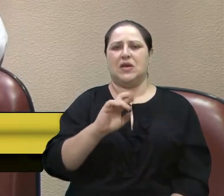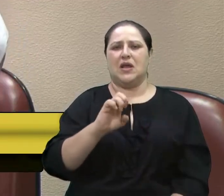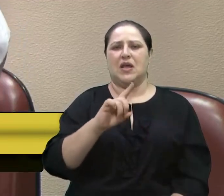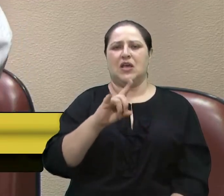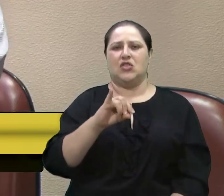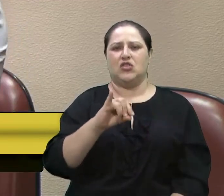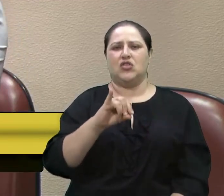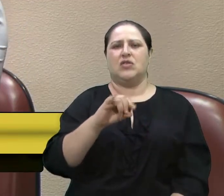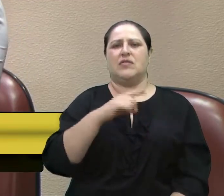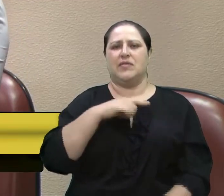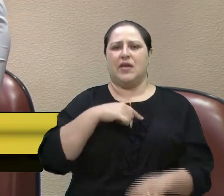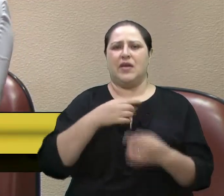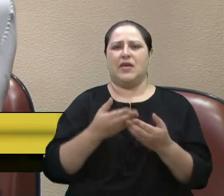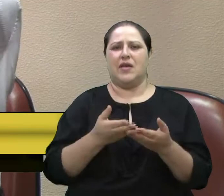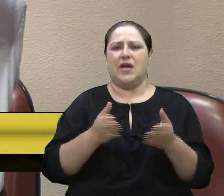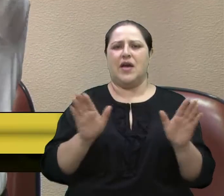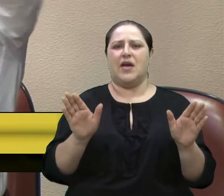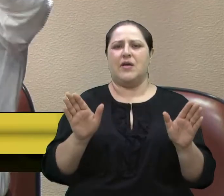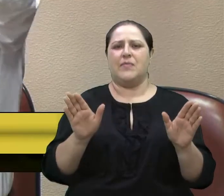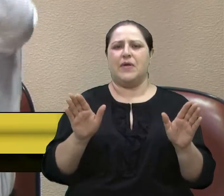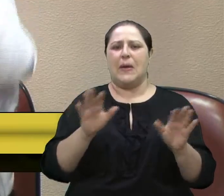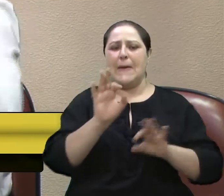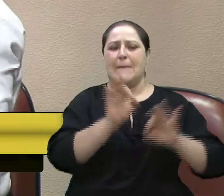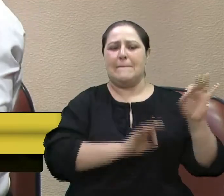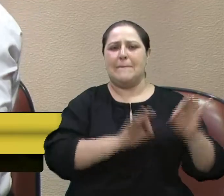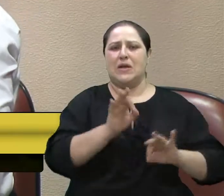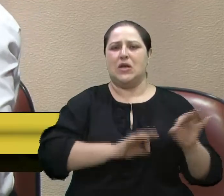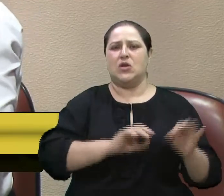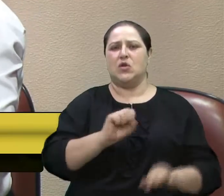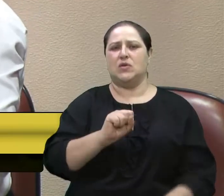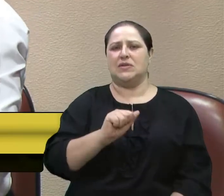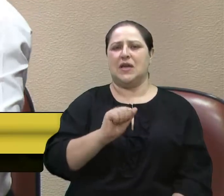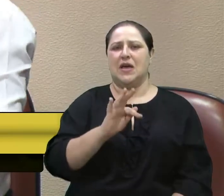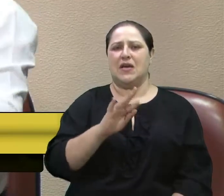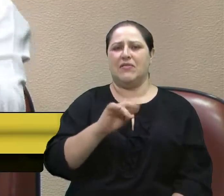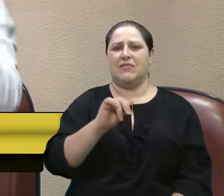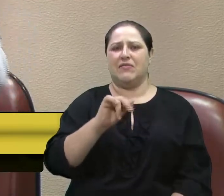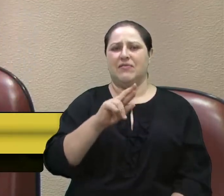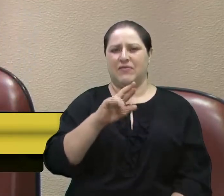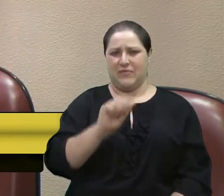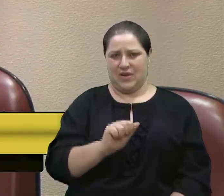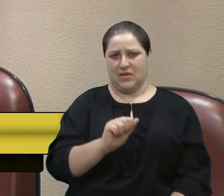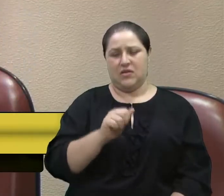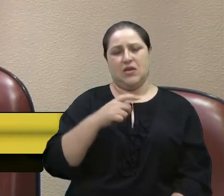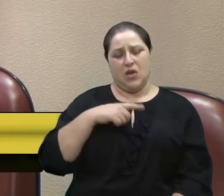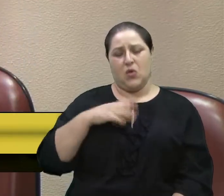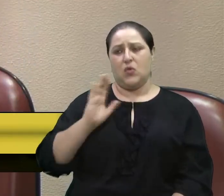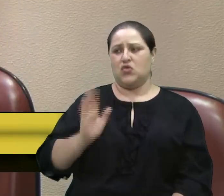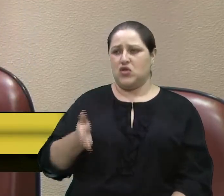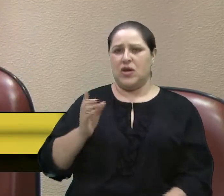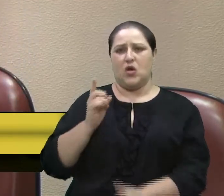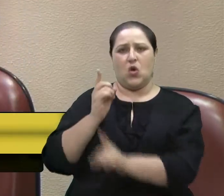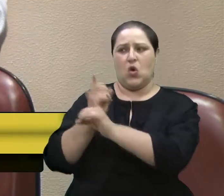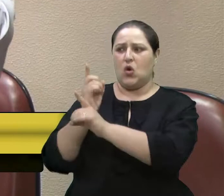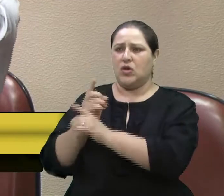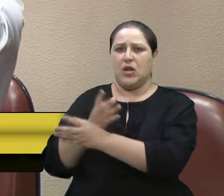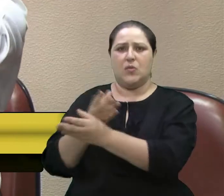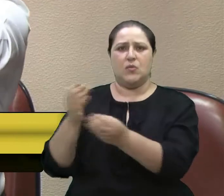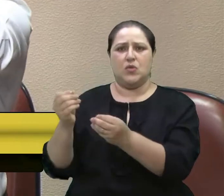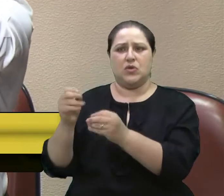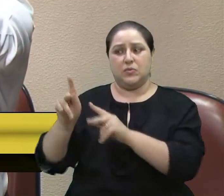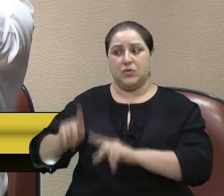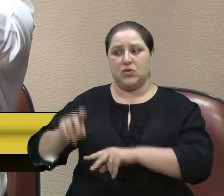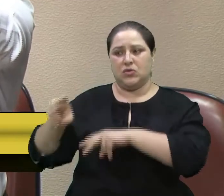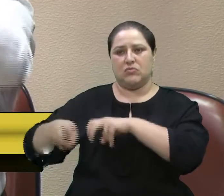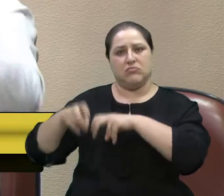ações, cheio, monte de agricultores, por que não ali, neste momento,